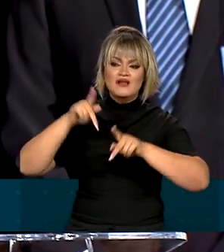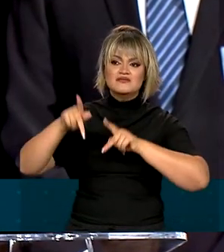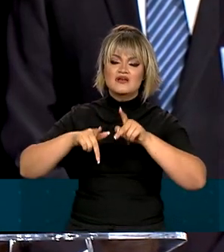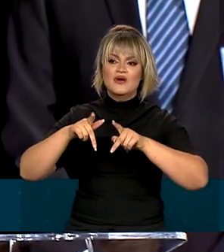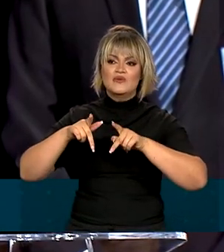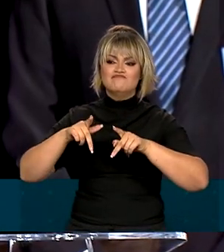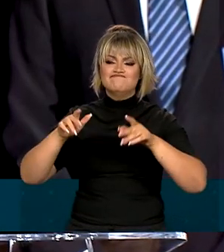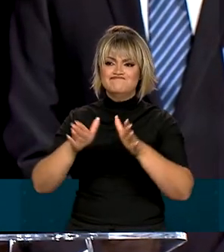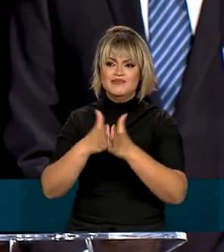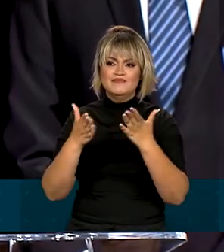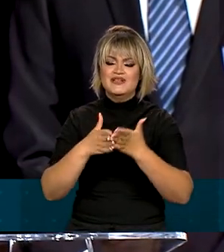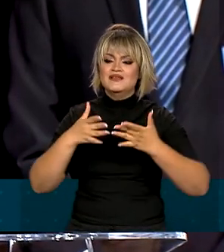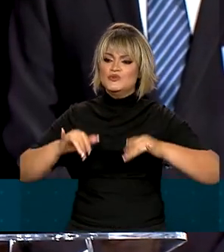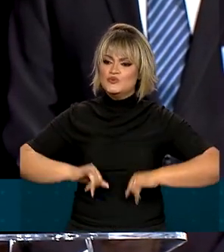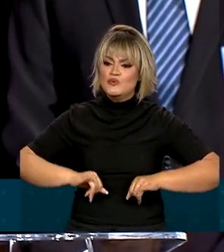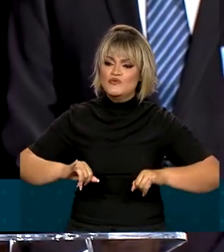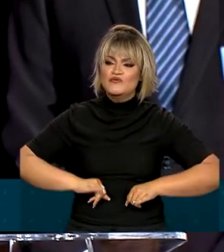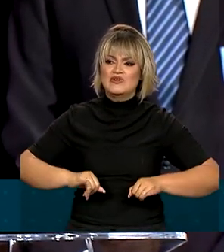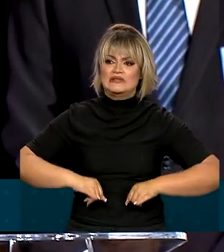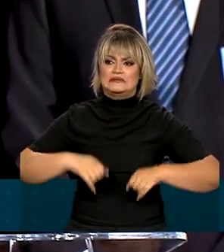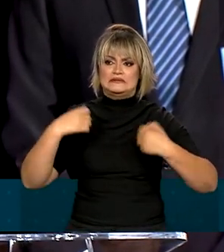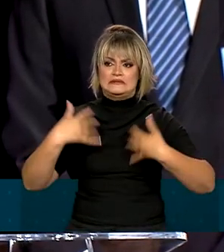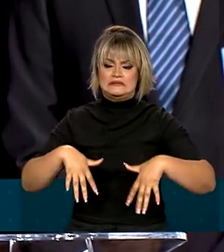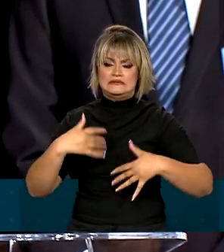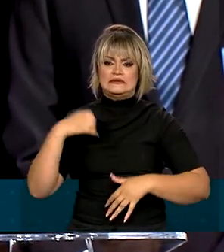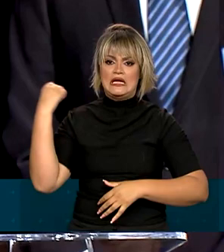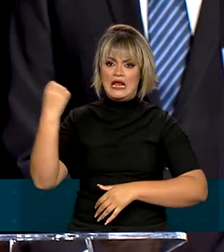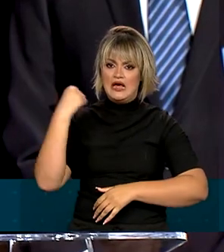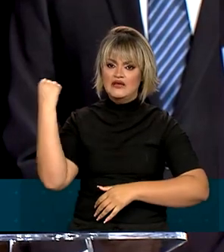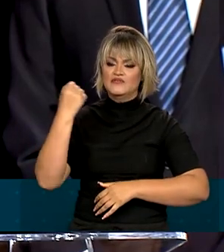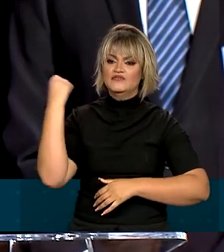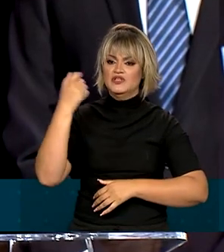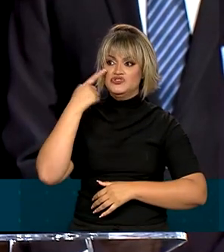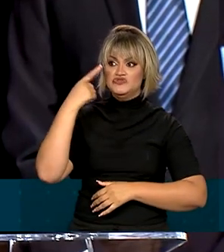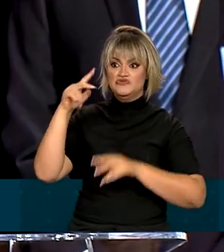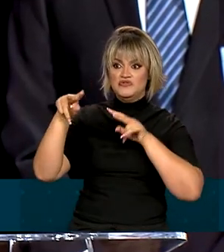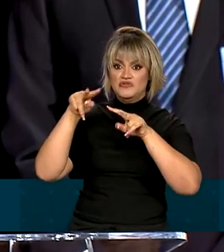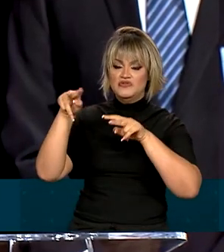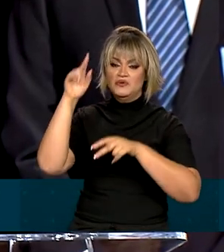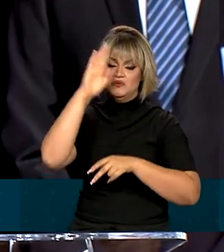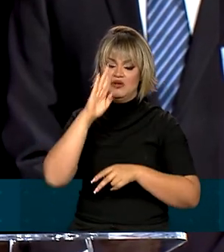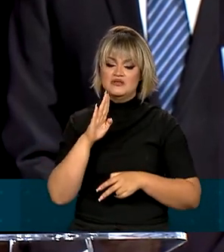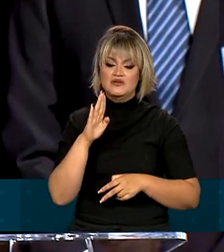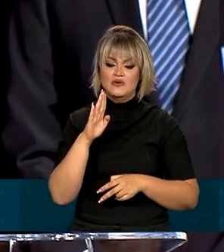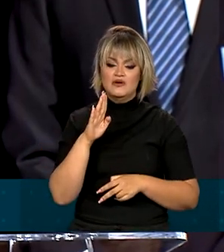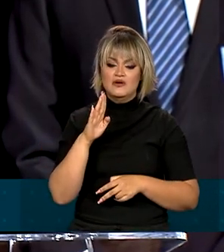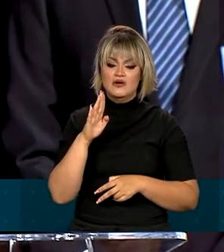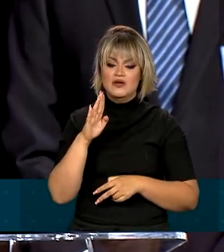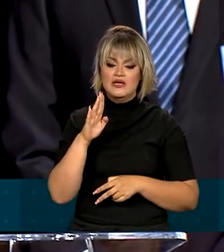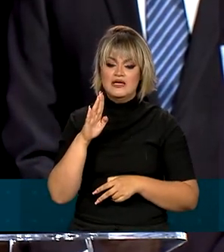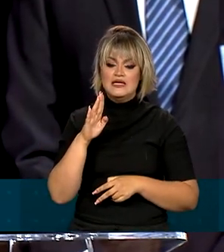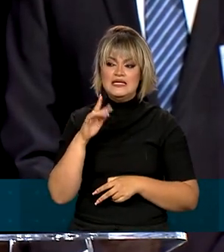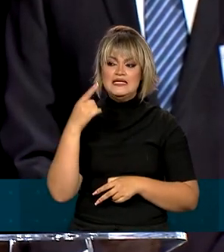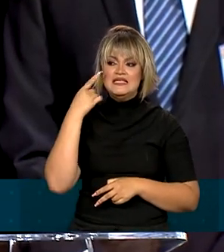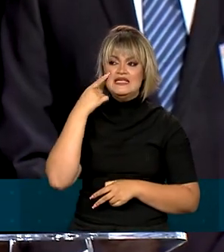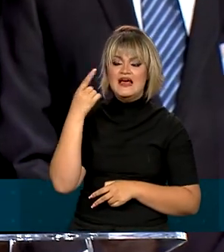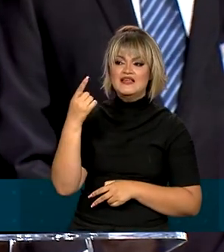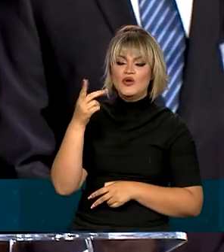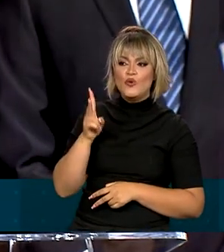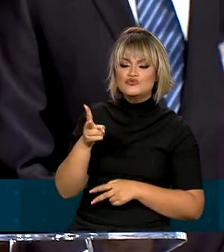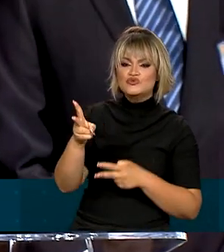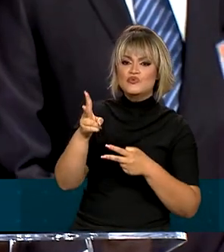em pobreza gigantesca, como nós temos hoje no Brasil e você tem a